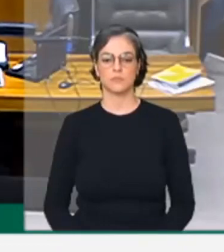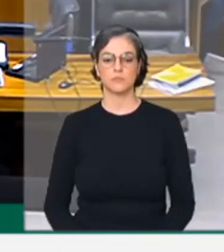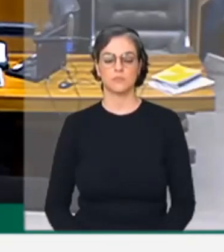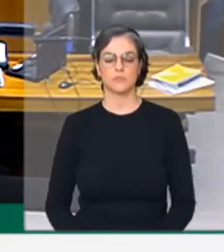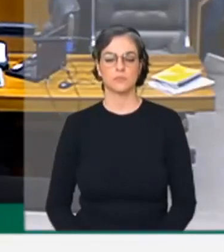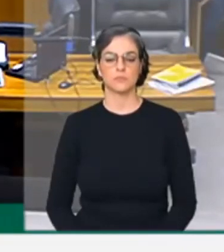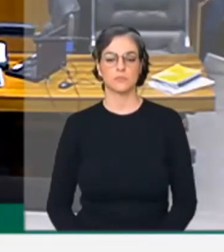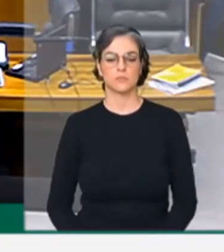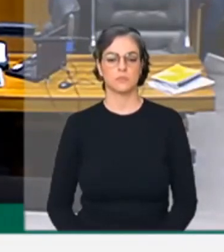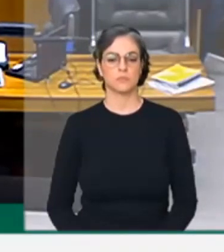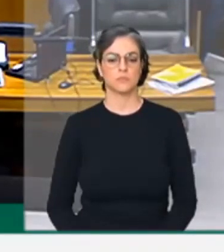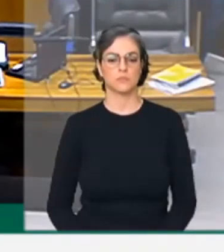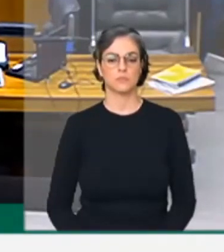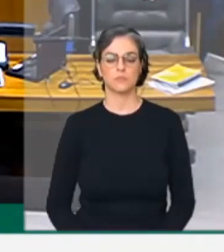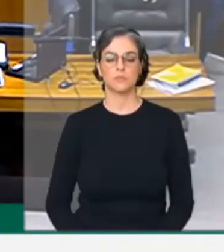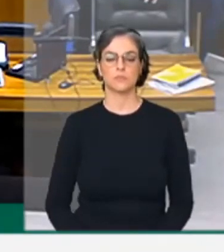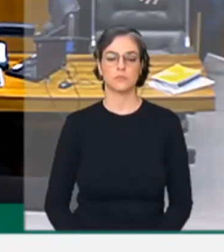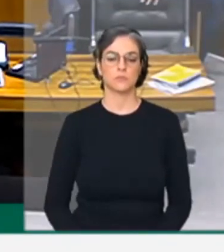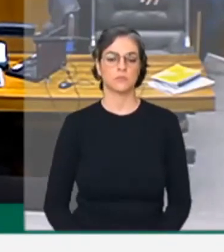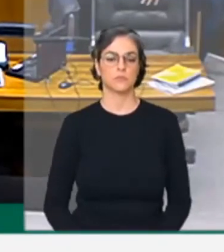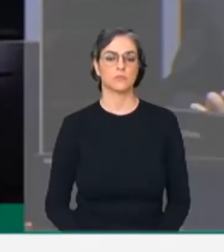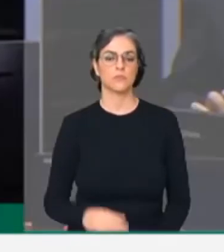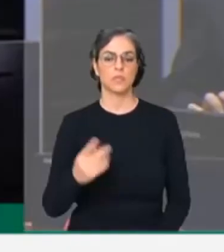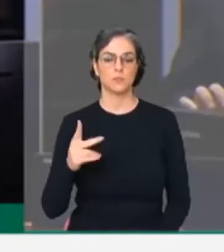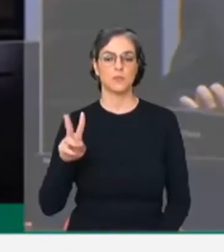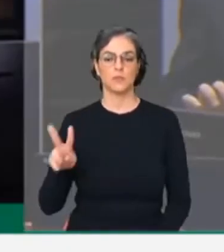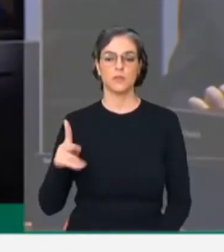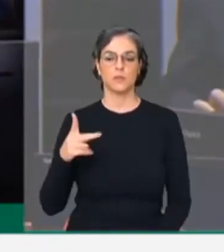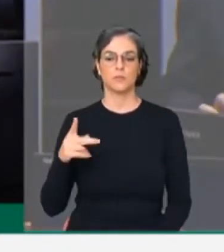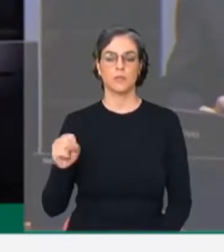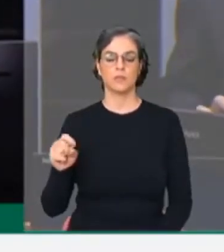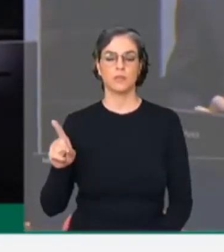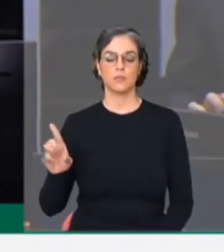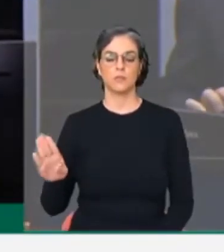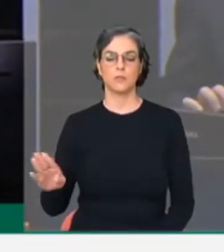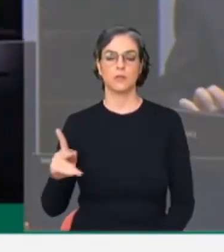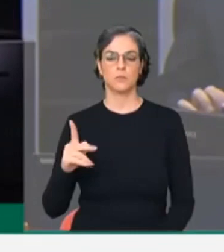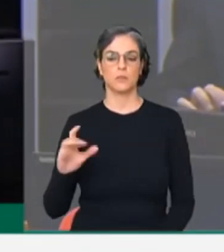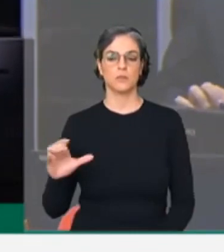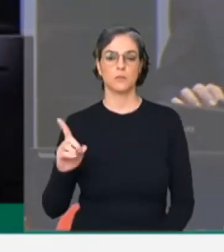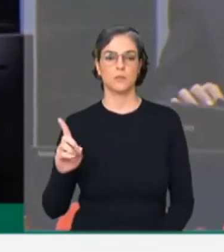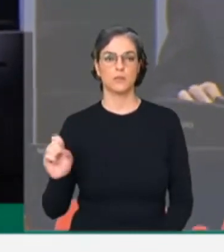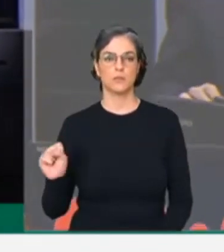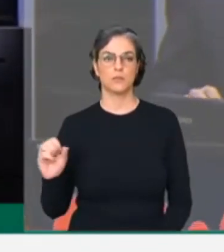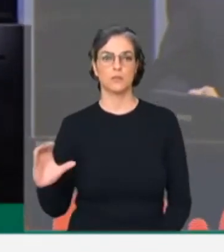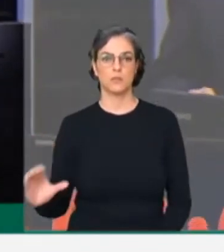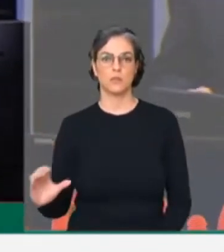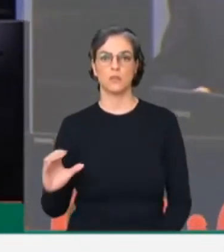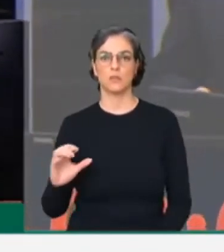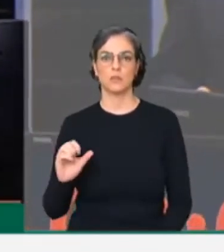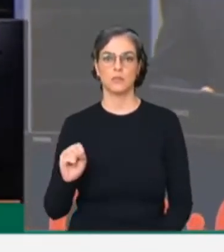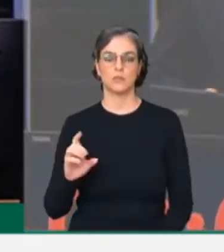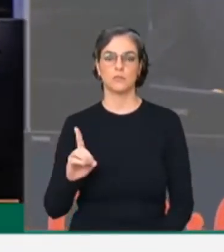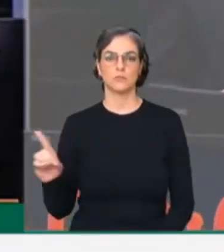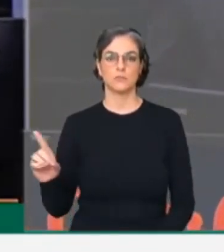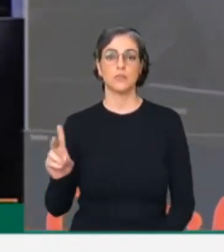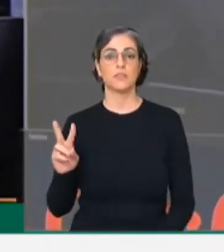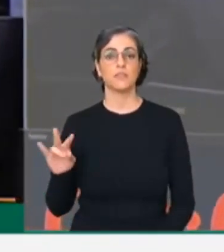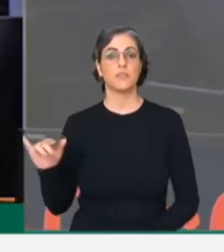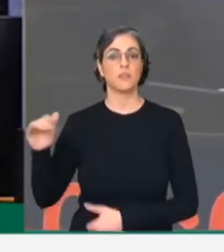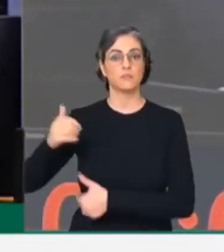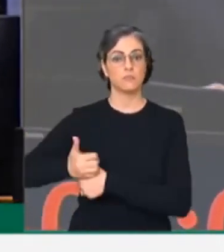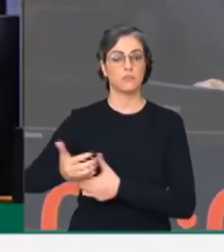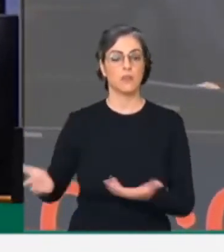eleito pela coligação PV, PSDB, PSD, PSC, Solidariedade, que tomará posse em